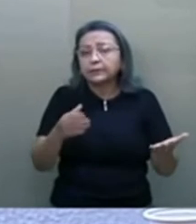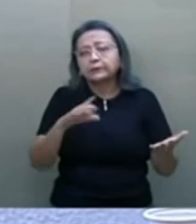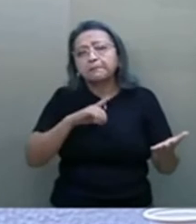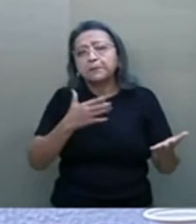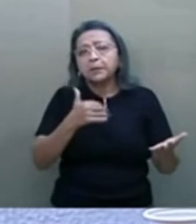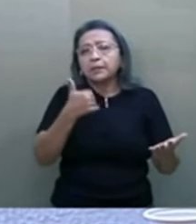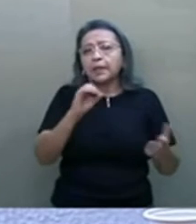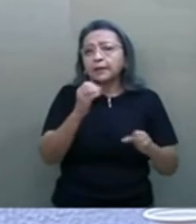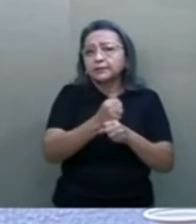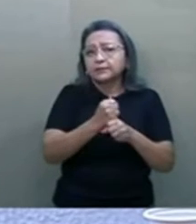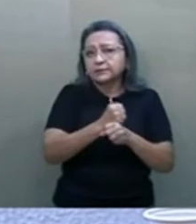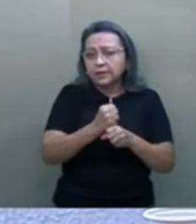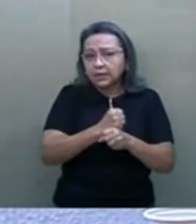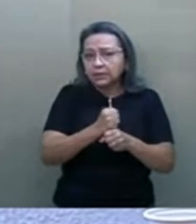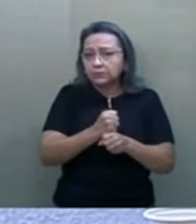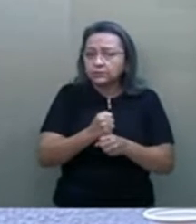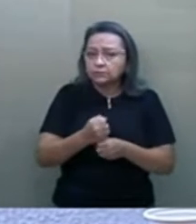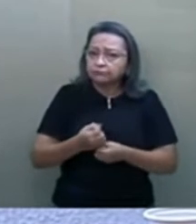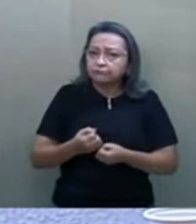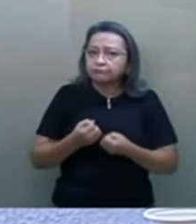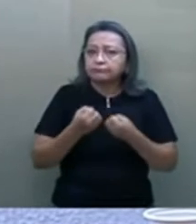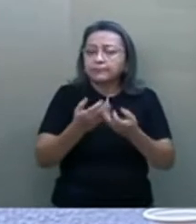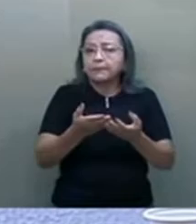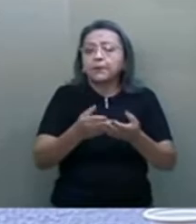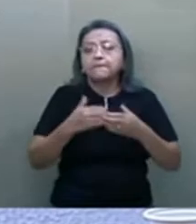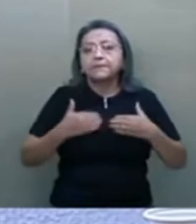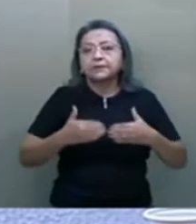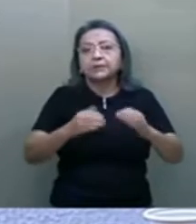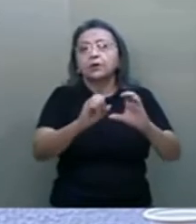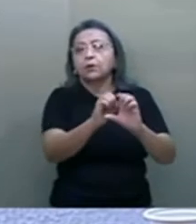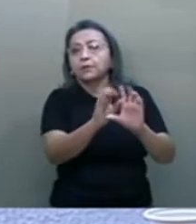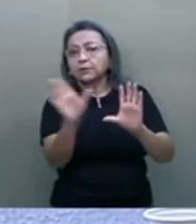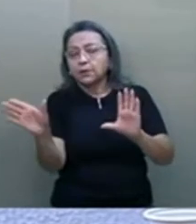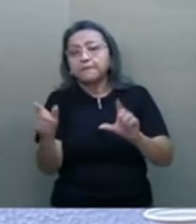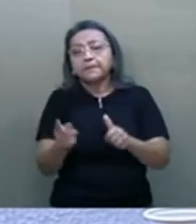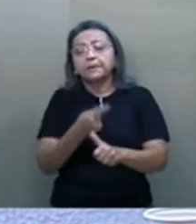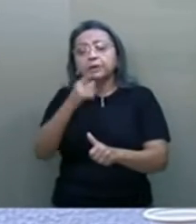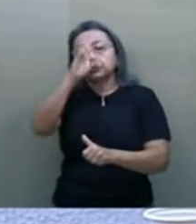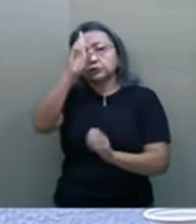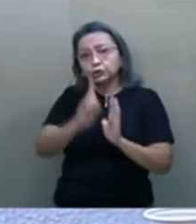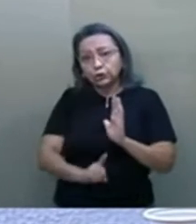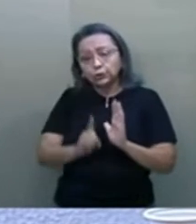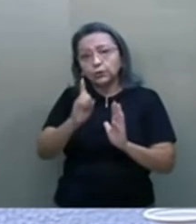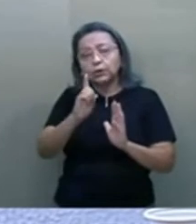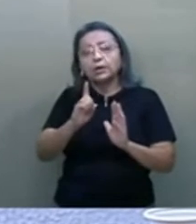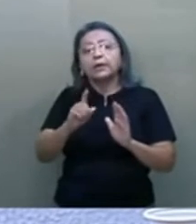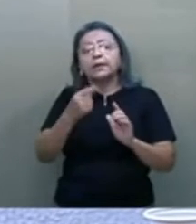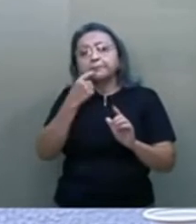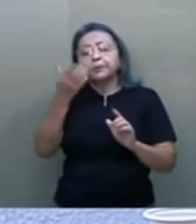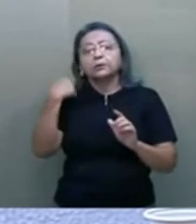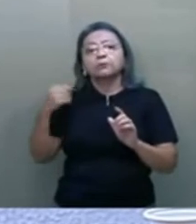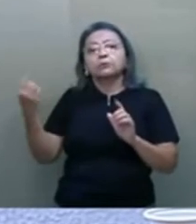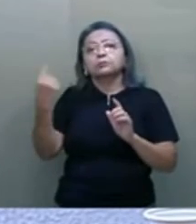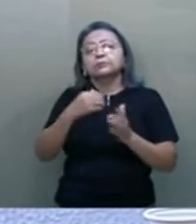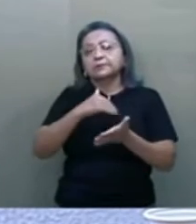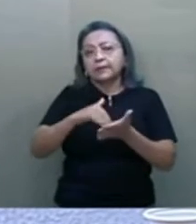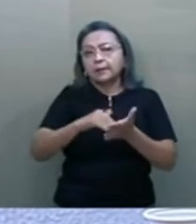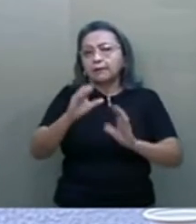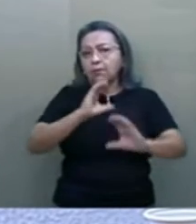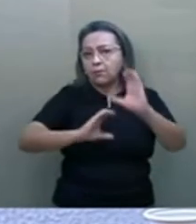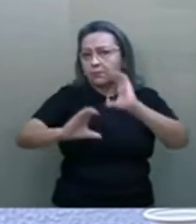dez anos cedido para o Ministério das Comunicações. Primeiro, diretor de Banda Larga e, mais recentemente, como secretário de